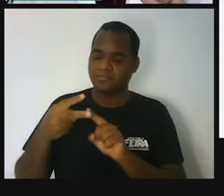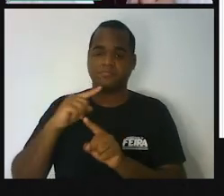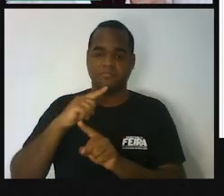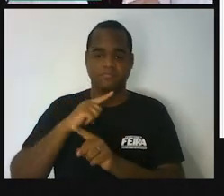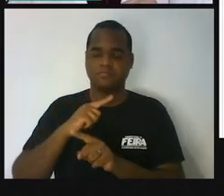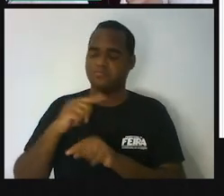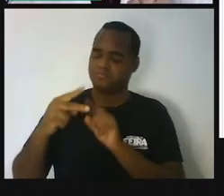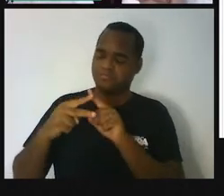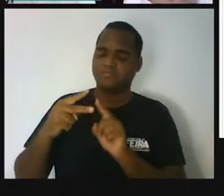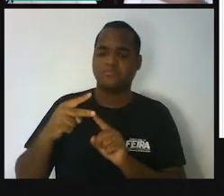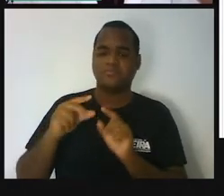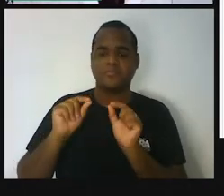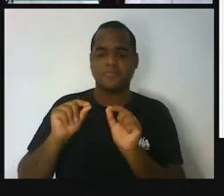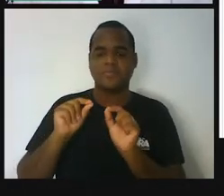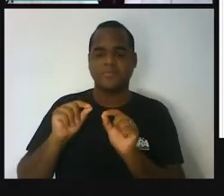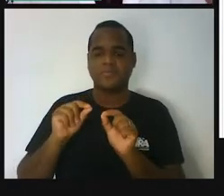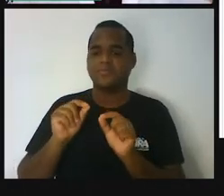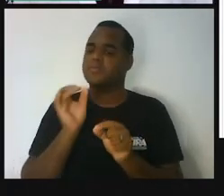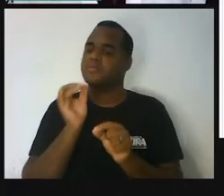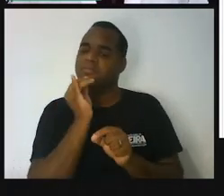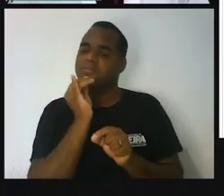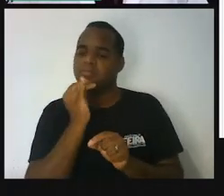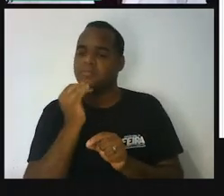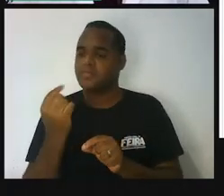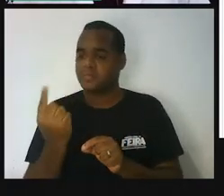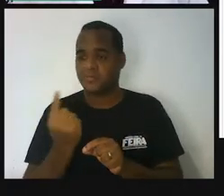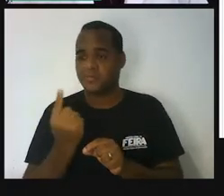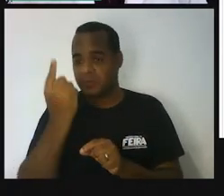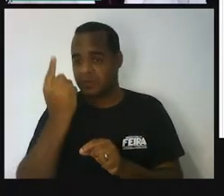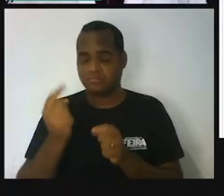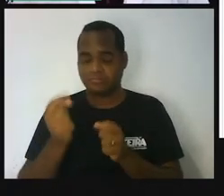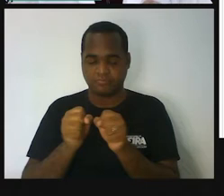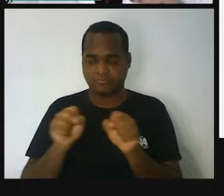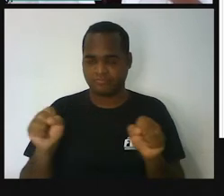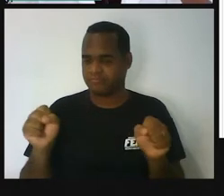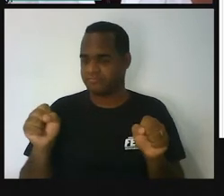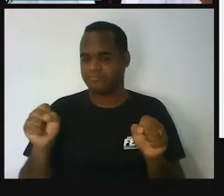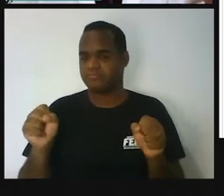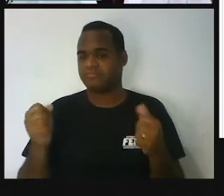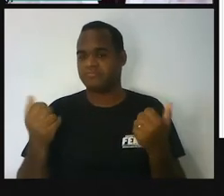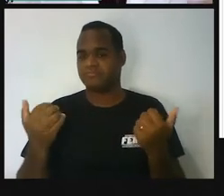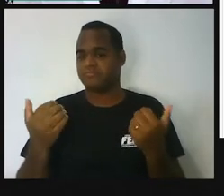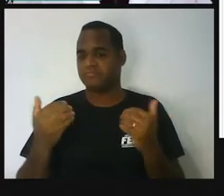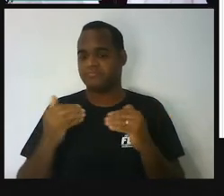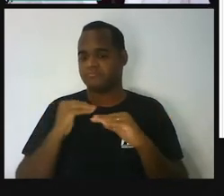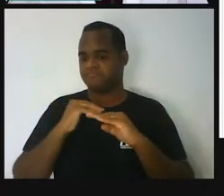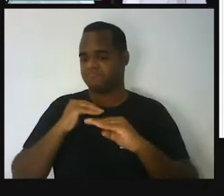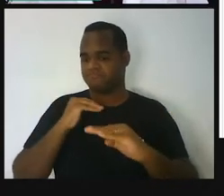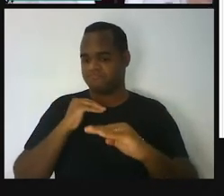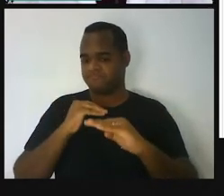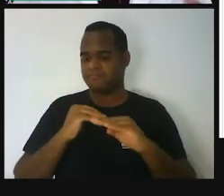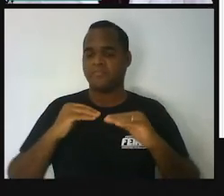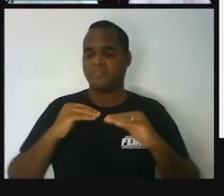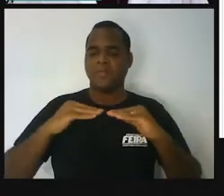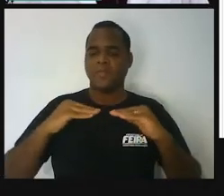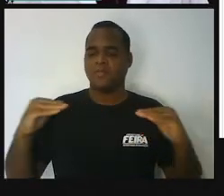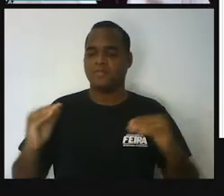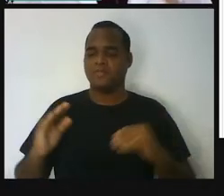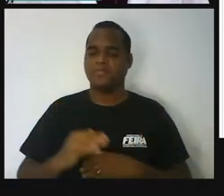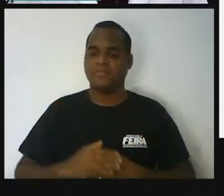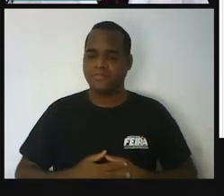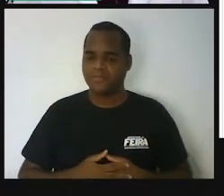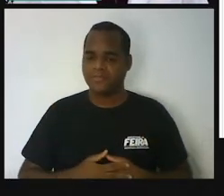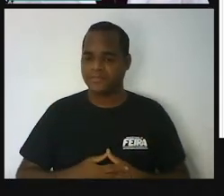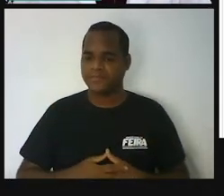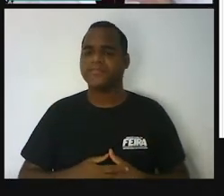Como duas dimensões, professor? Por exemplo, altura e comprimento. Ou comprimento e largura. É por aí.